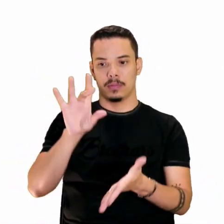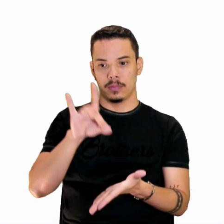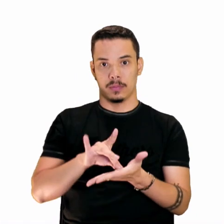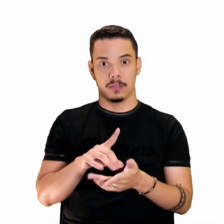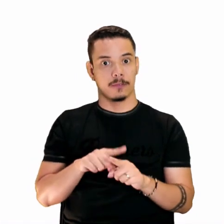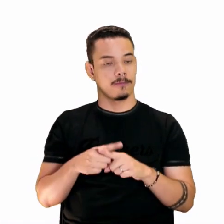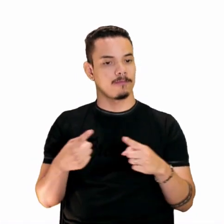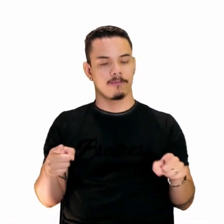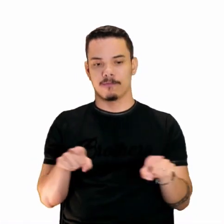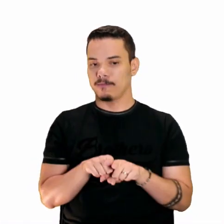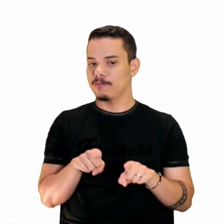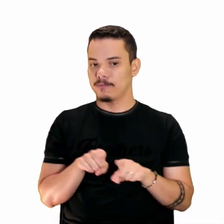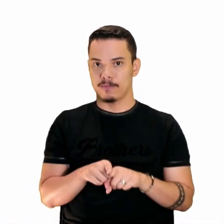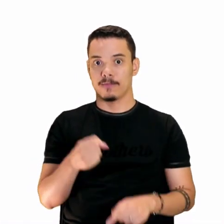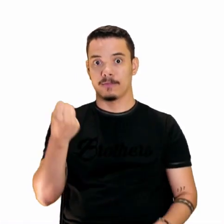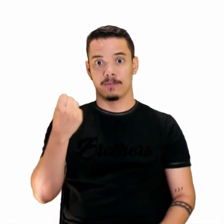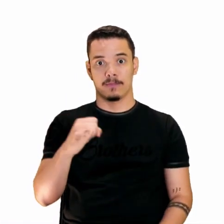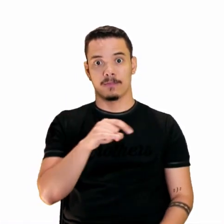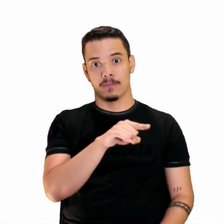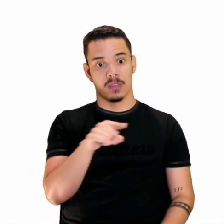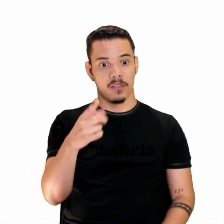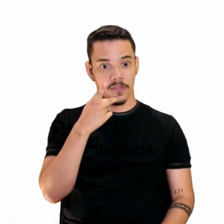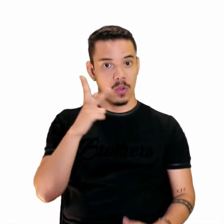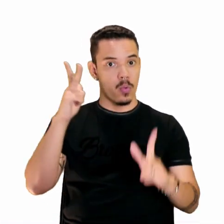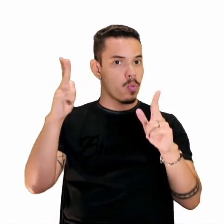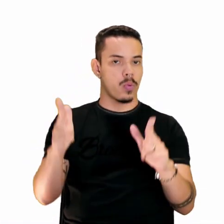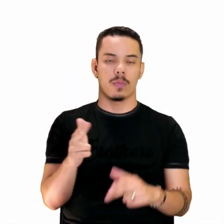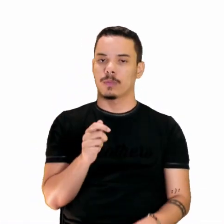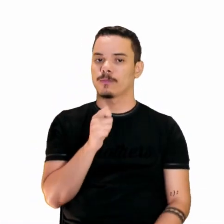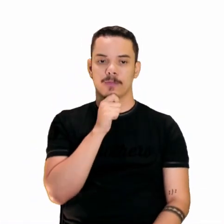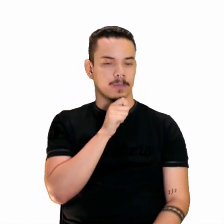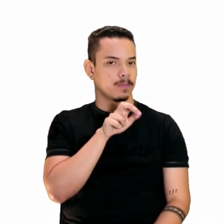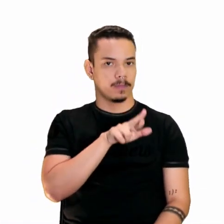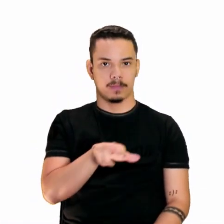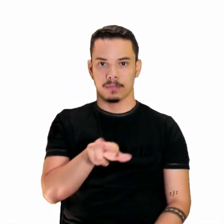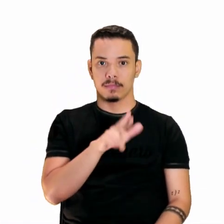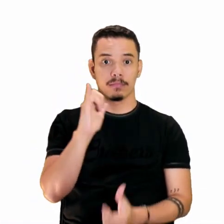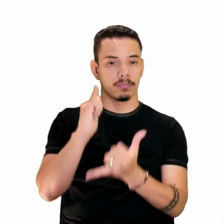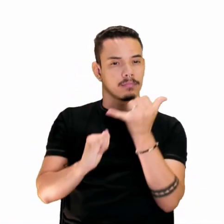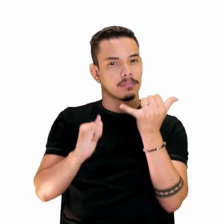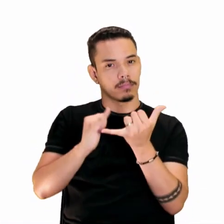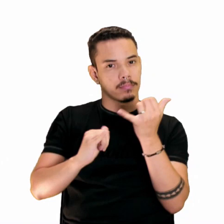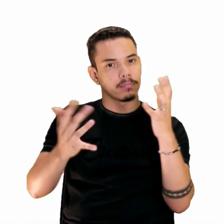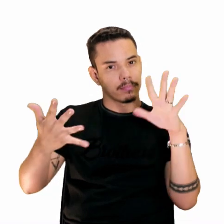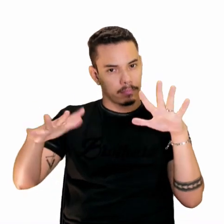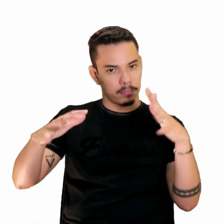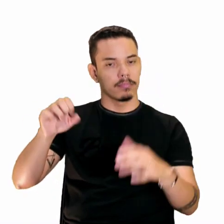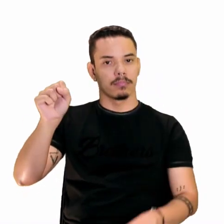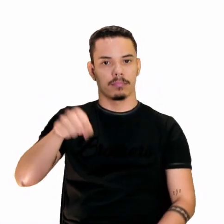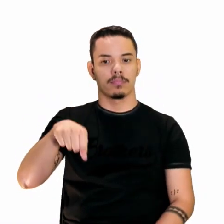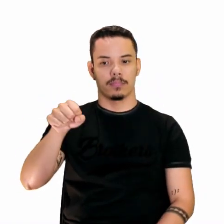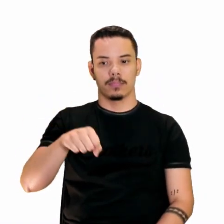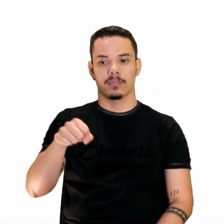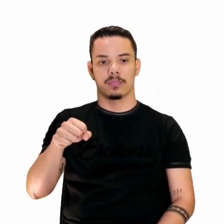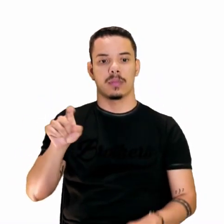Mas também não está. Se você disser que ele está igual, não está igual. Ele está semelhante? Sim, né? Está parafraseando. Está